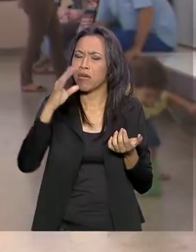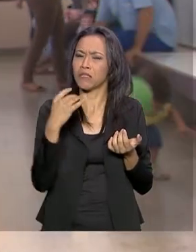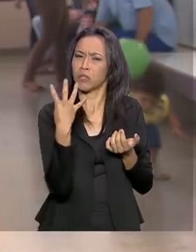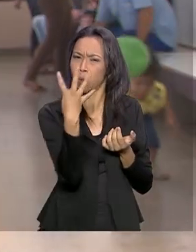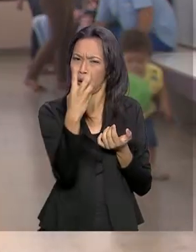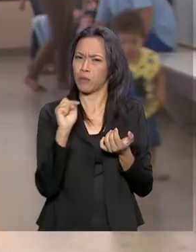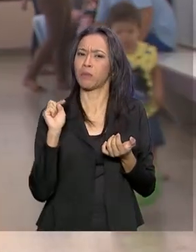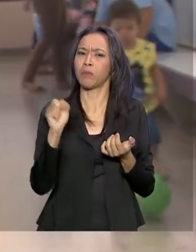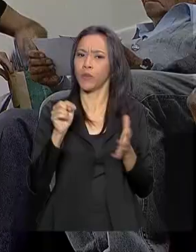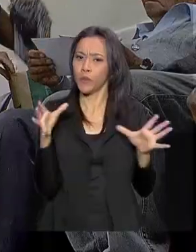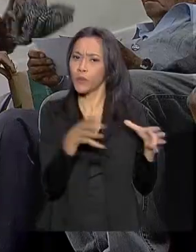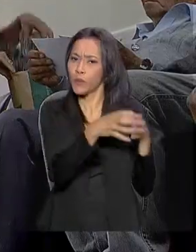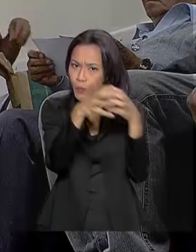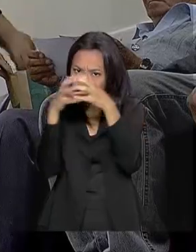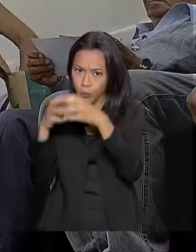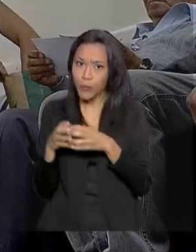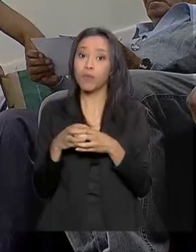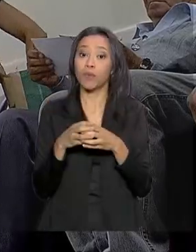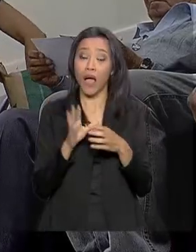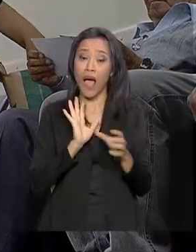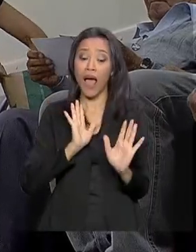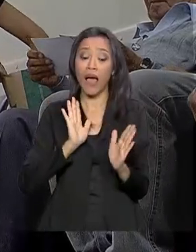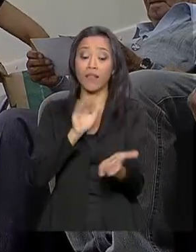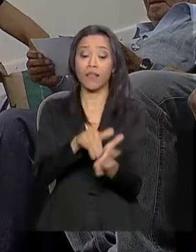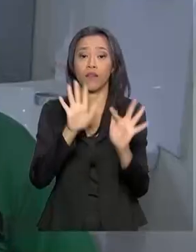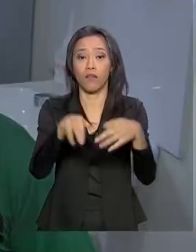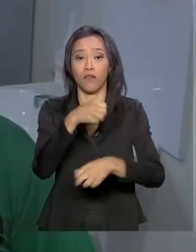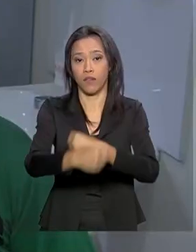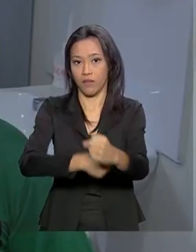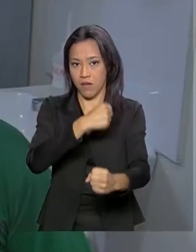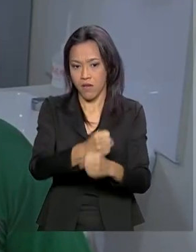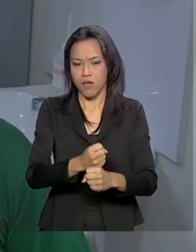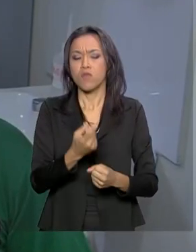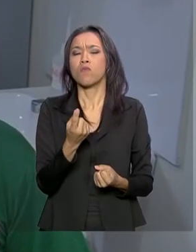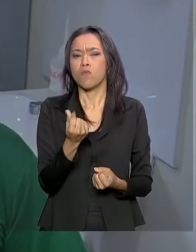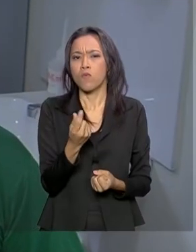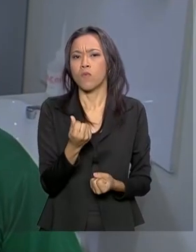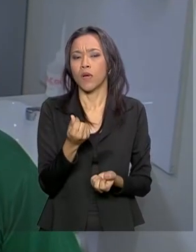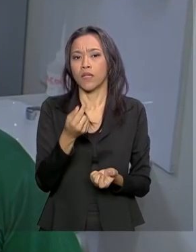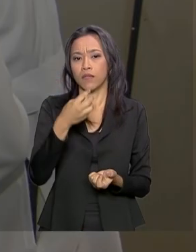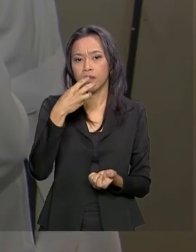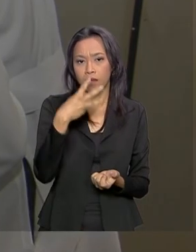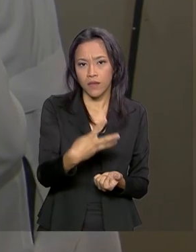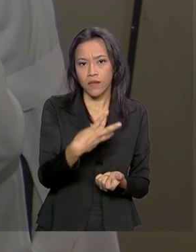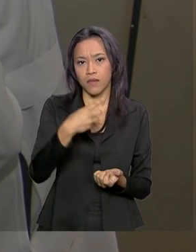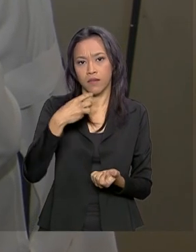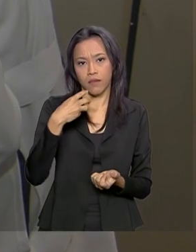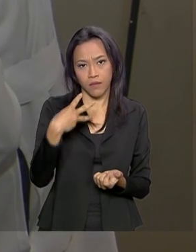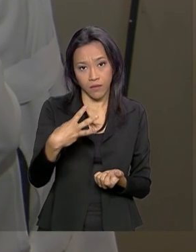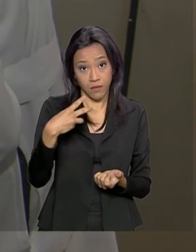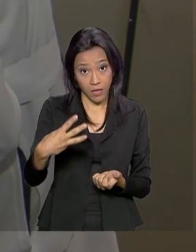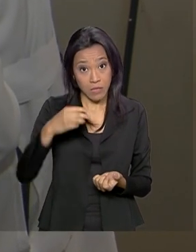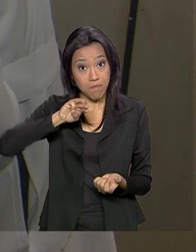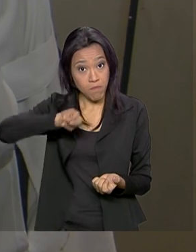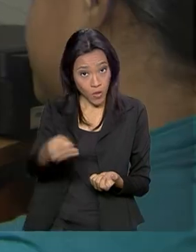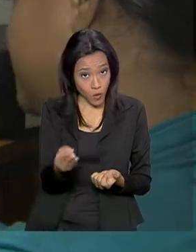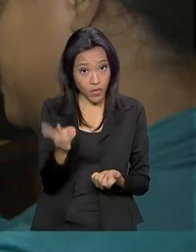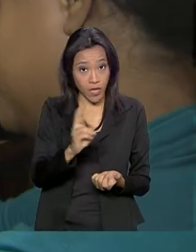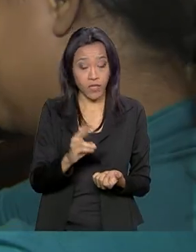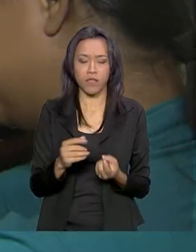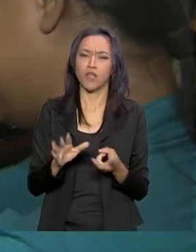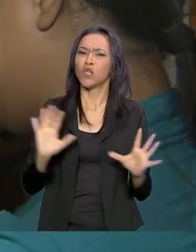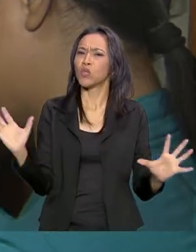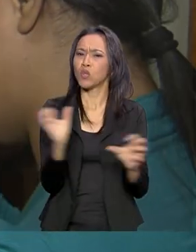atenção primária até o fim do ano, com investimento federal de cerca de 333 milhões de reais. No total, 2